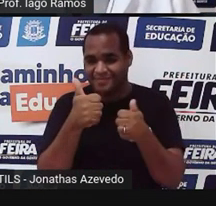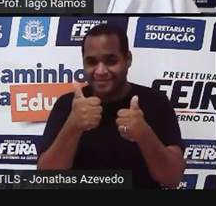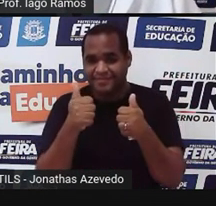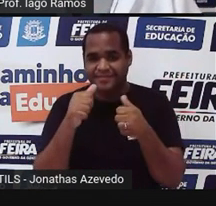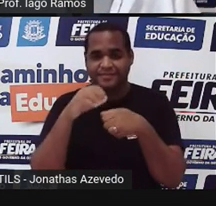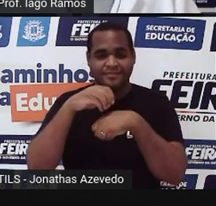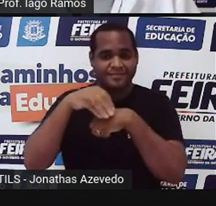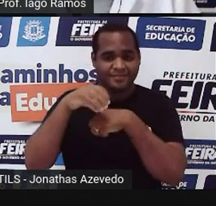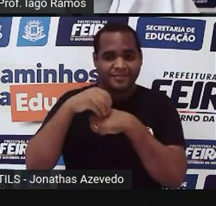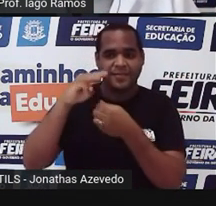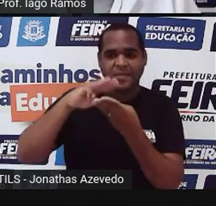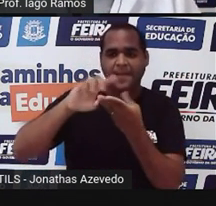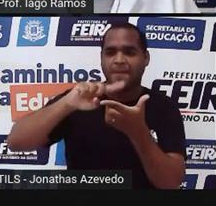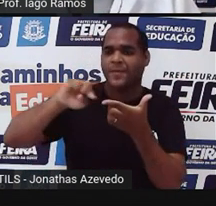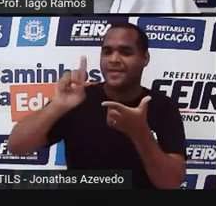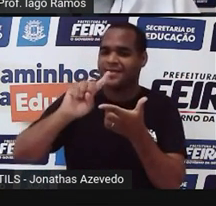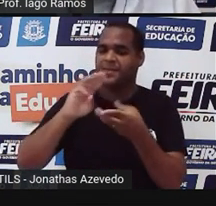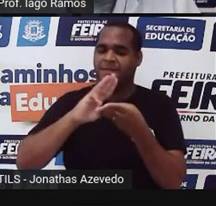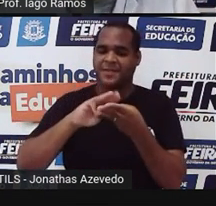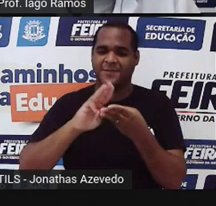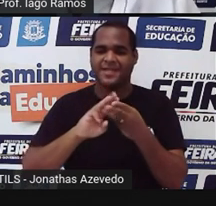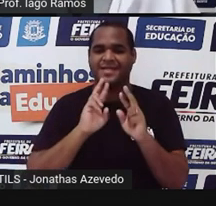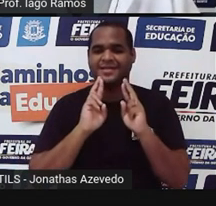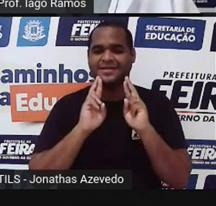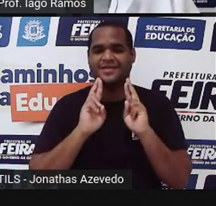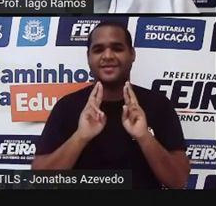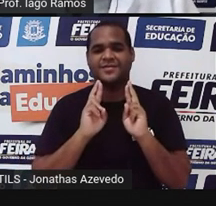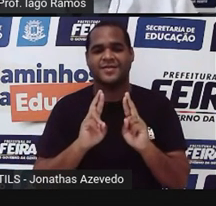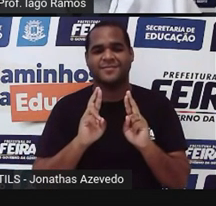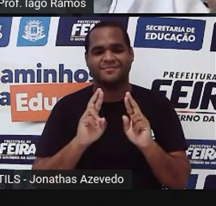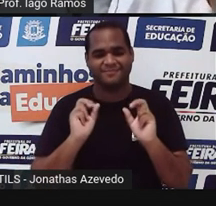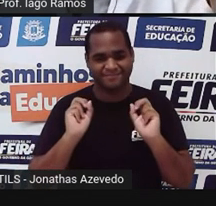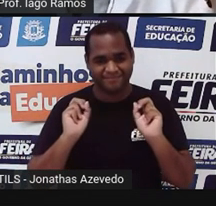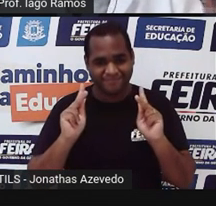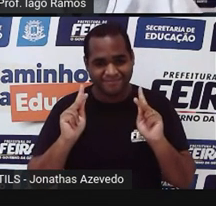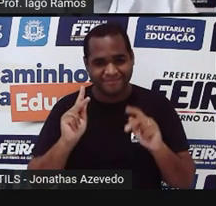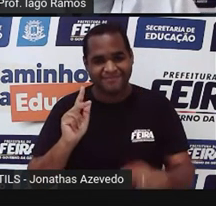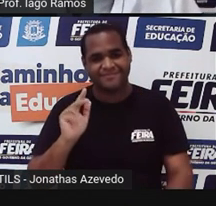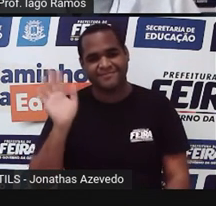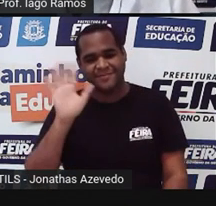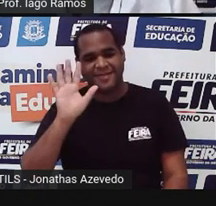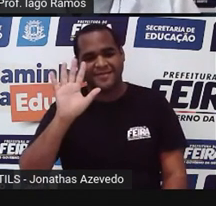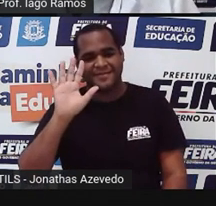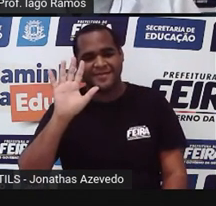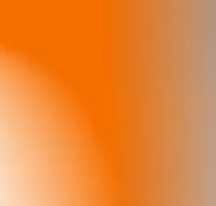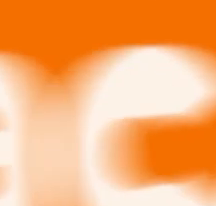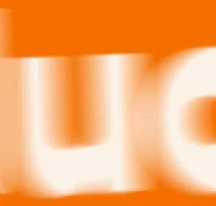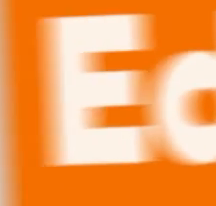aí o recado. Matemática não é problema. Matemática é solução. Valeu? Bye, bye.